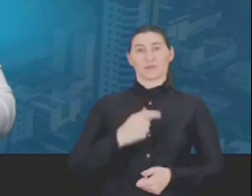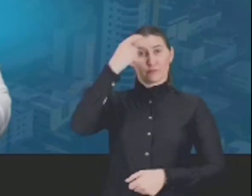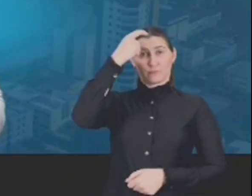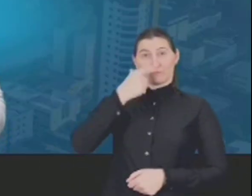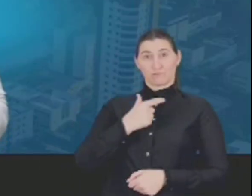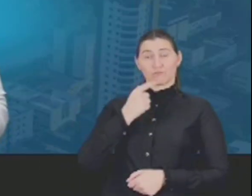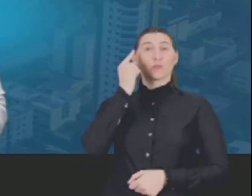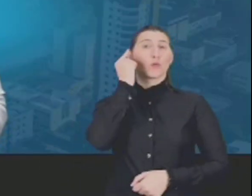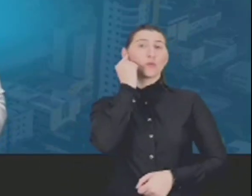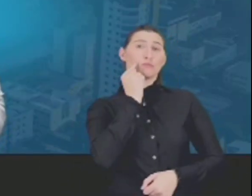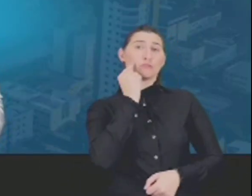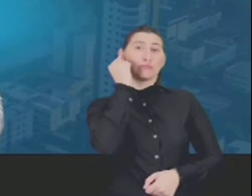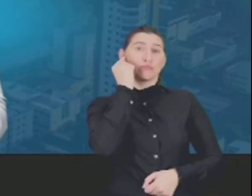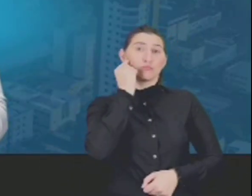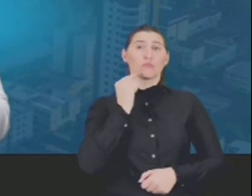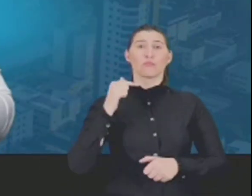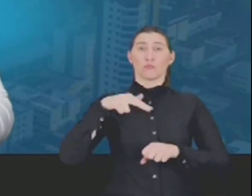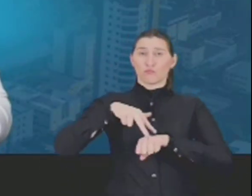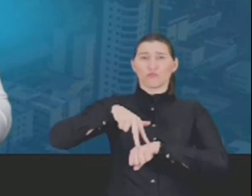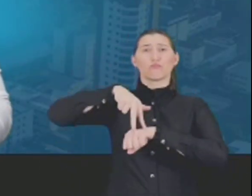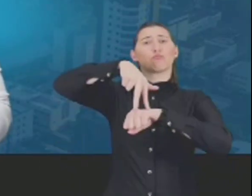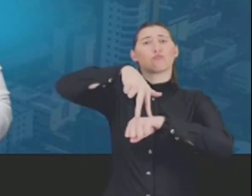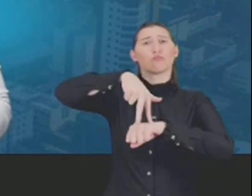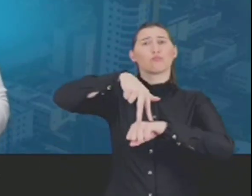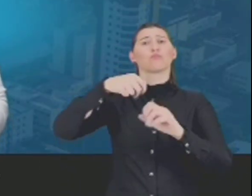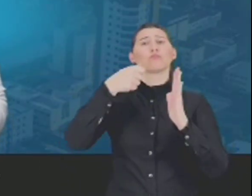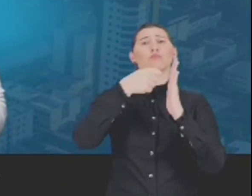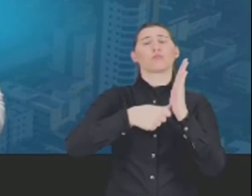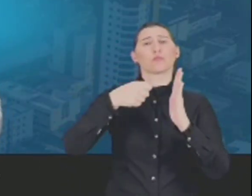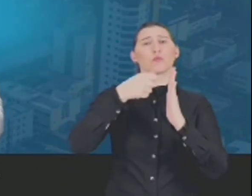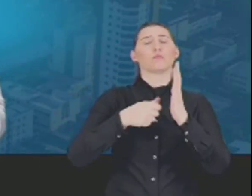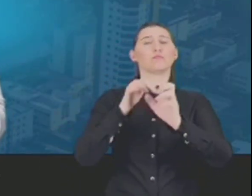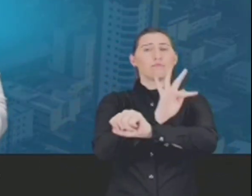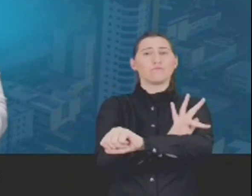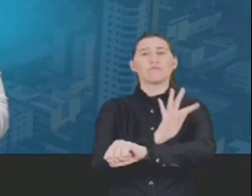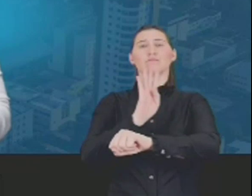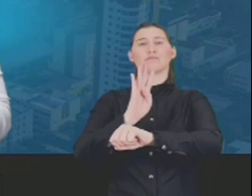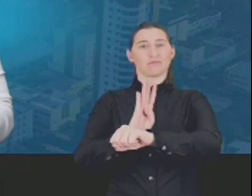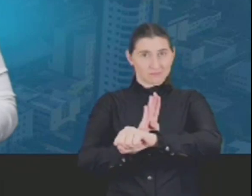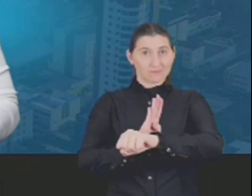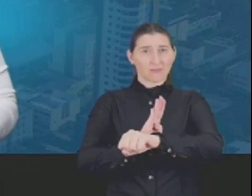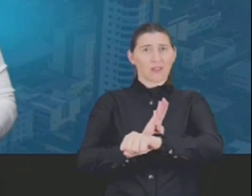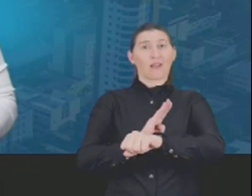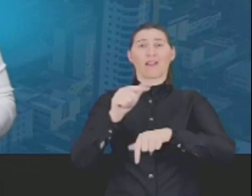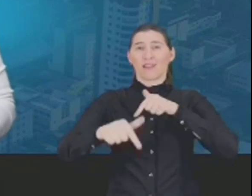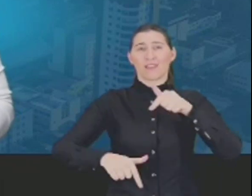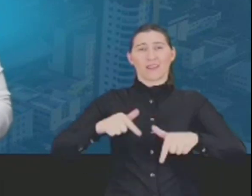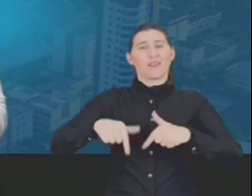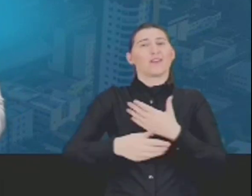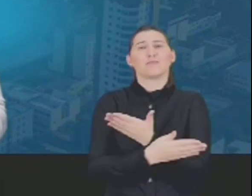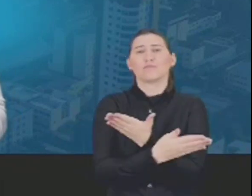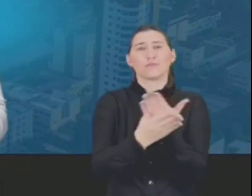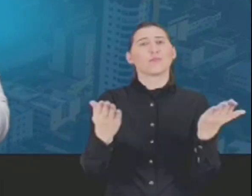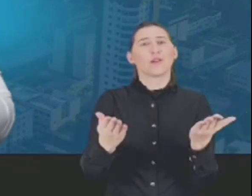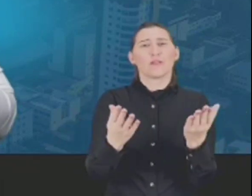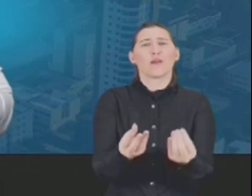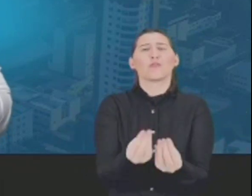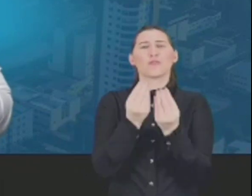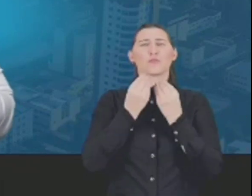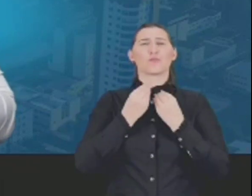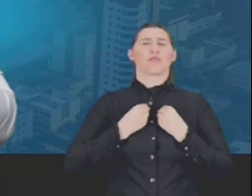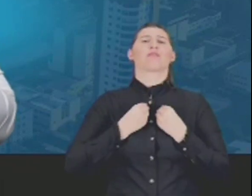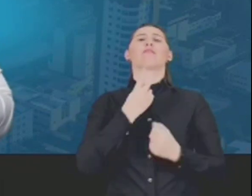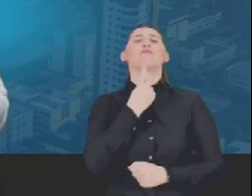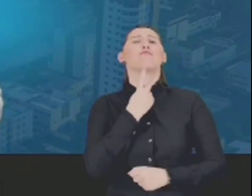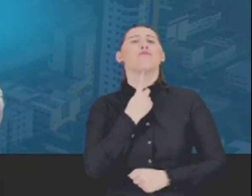Eu sou Jean Emiliano e me proponho a servir o município de Francisco Beltrão. Trabalhar pelas pessoas é o que